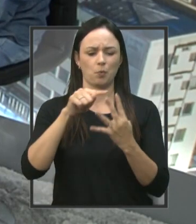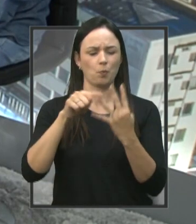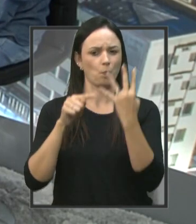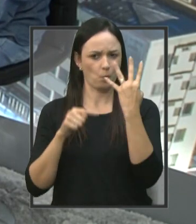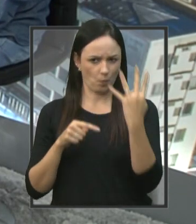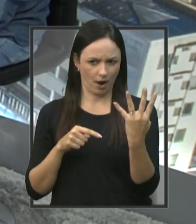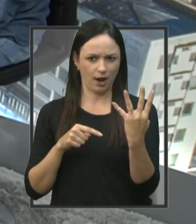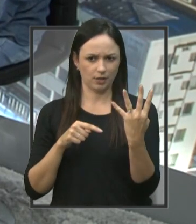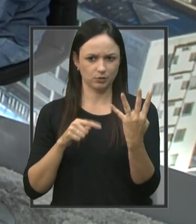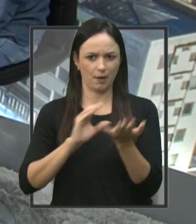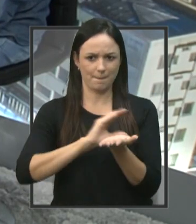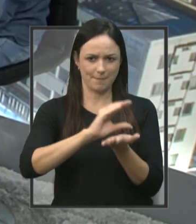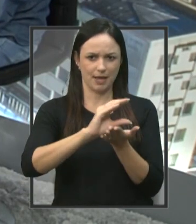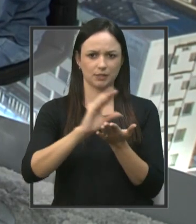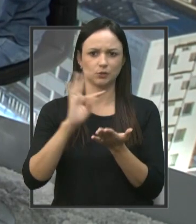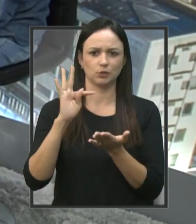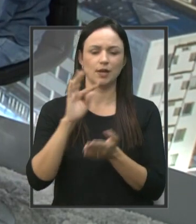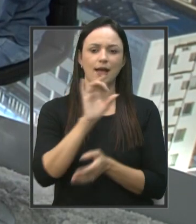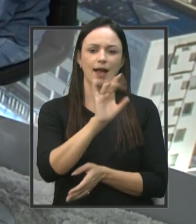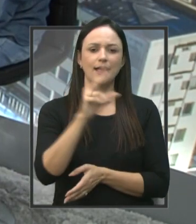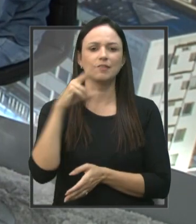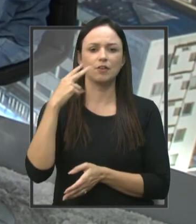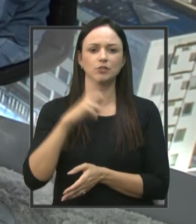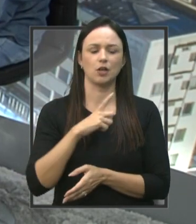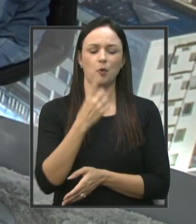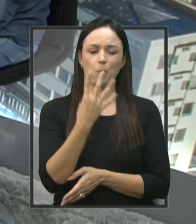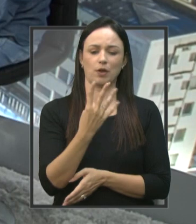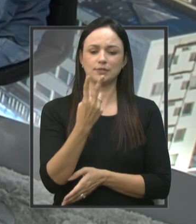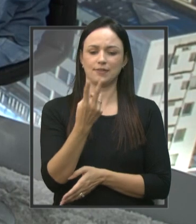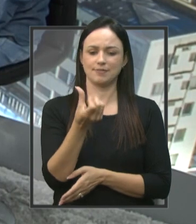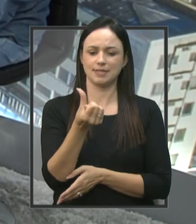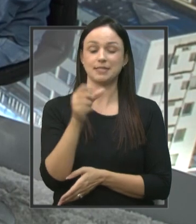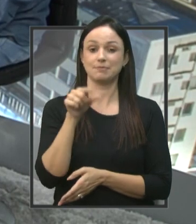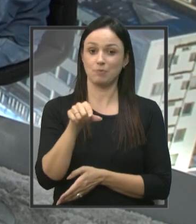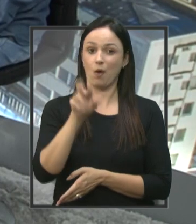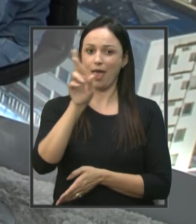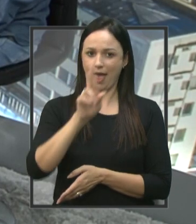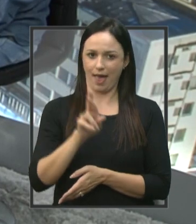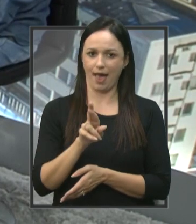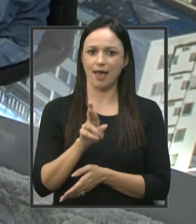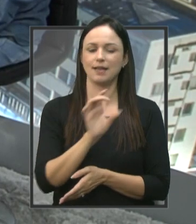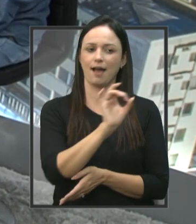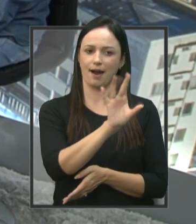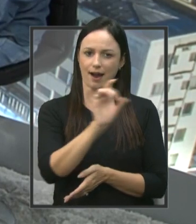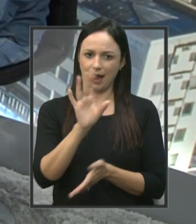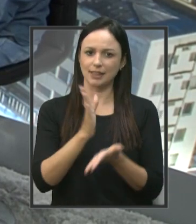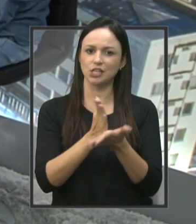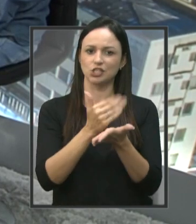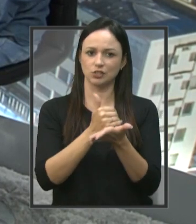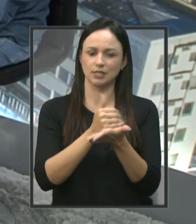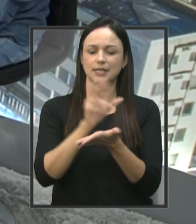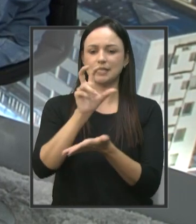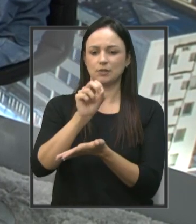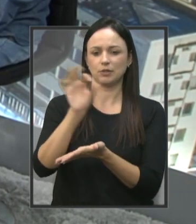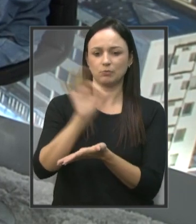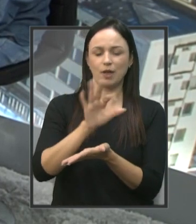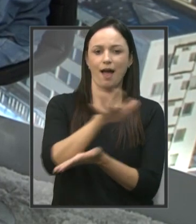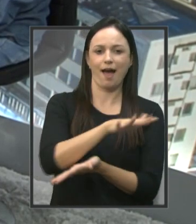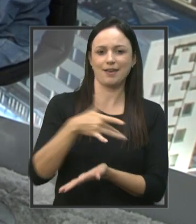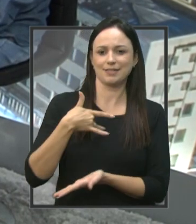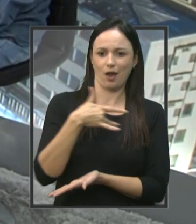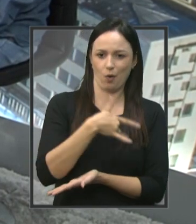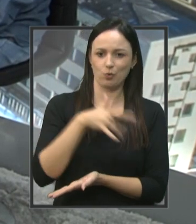no total, né, cada vereador tinha aí um montante de 426 mil reais, que deveria ser dividido 50% para a área da saúde